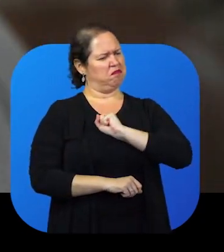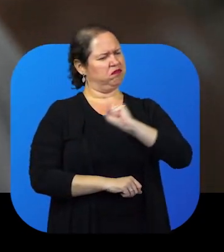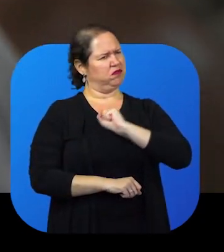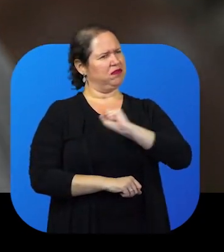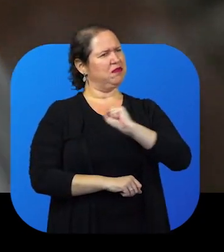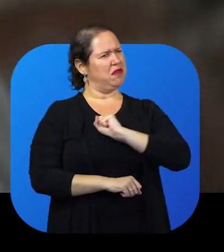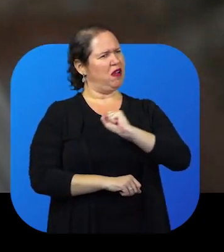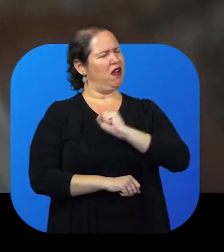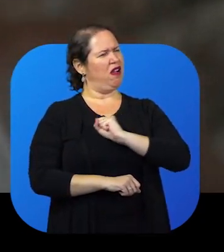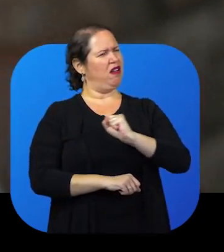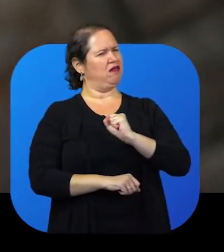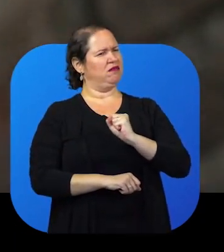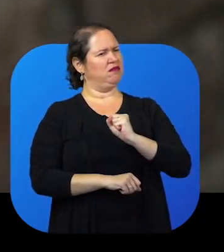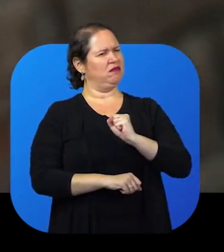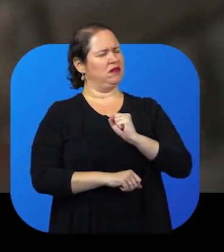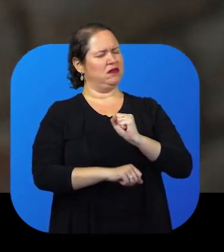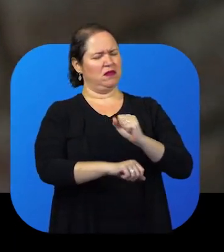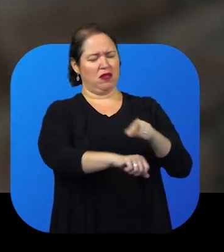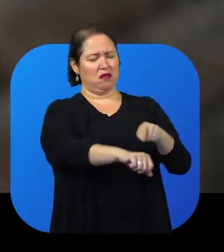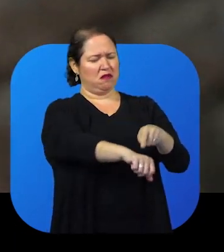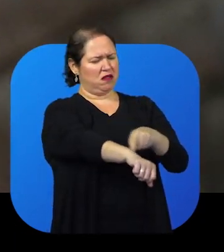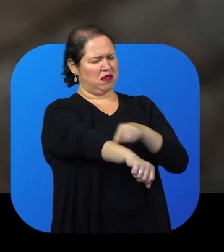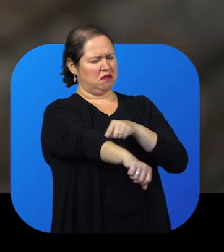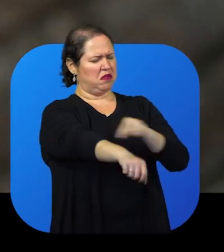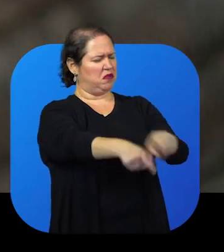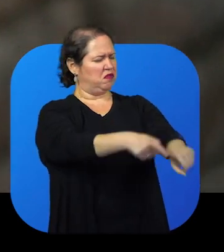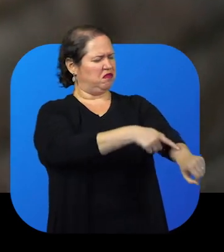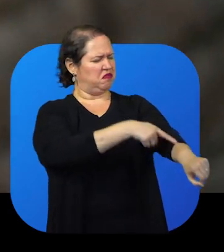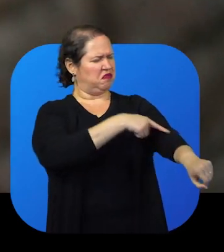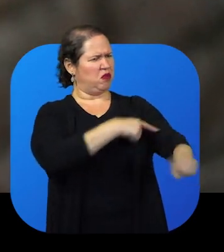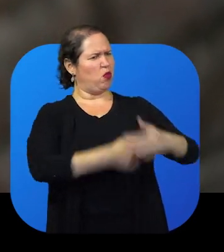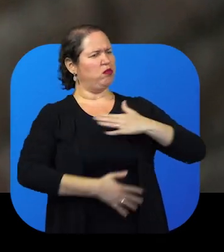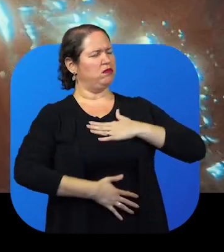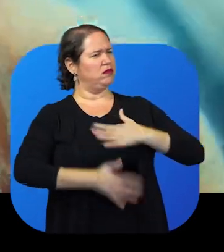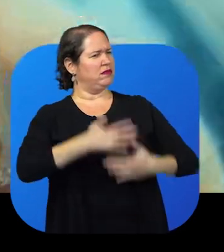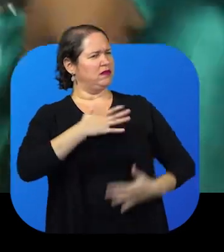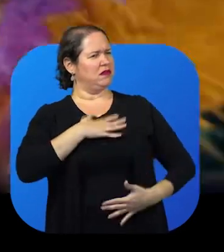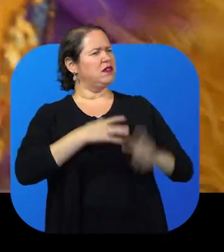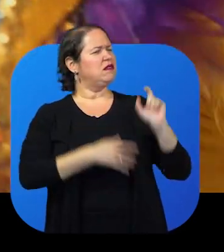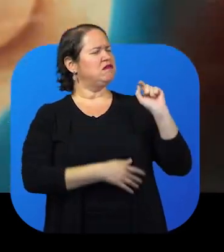Coração disparado, um arrepio pelo corpo.